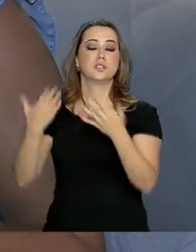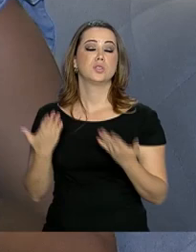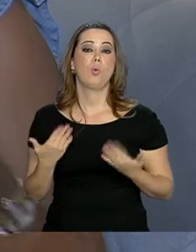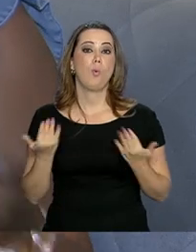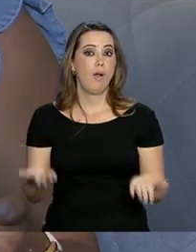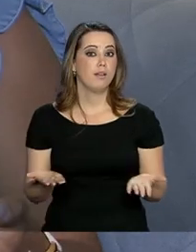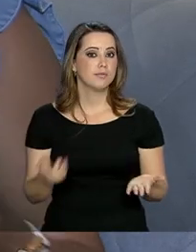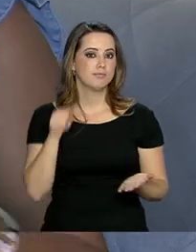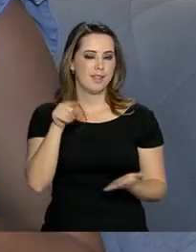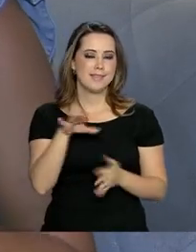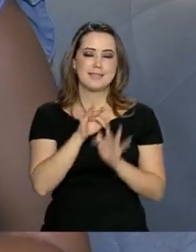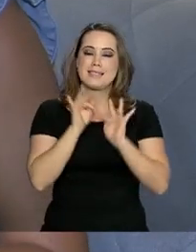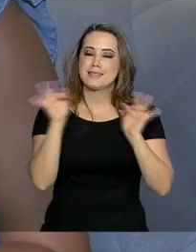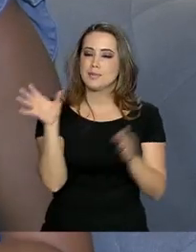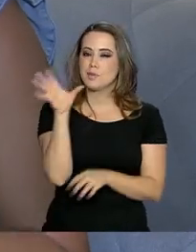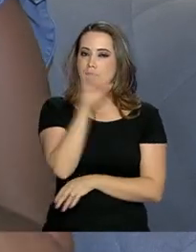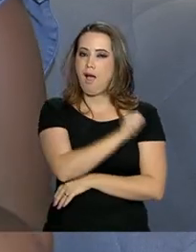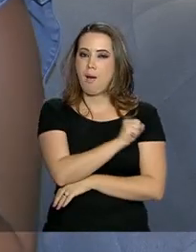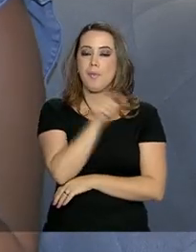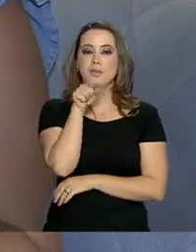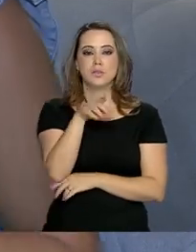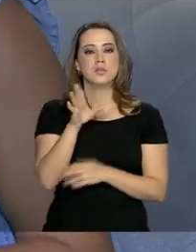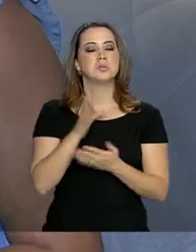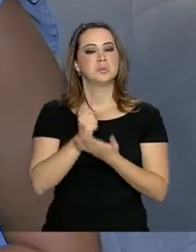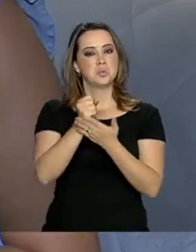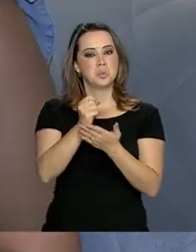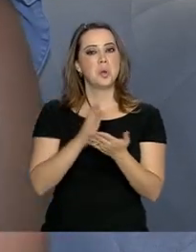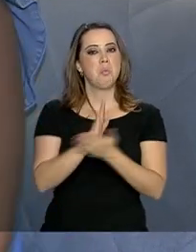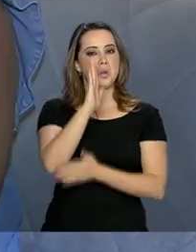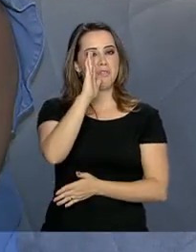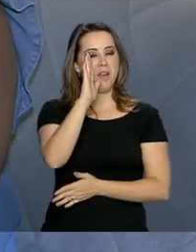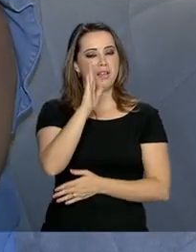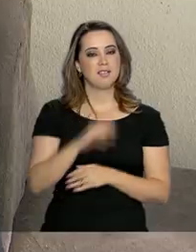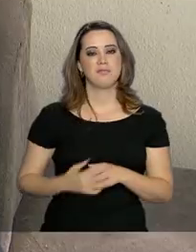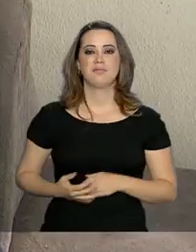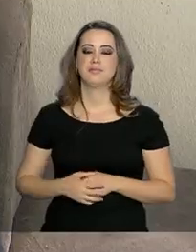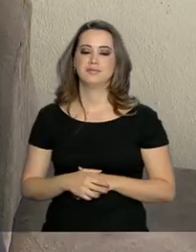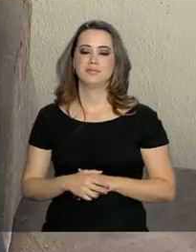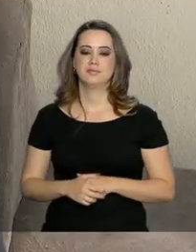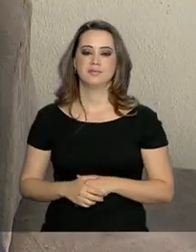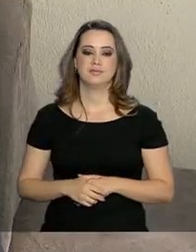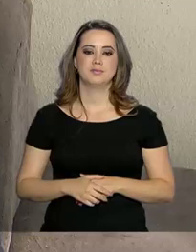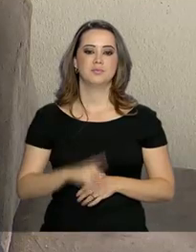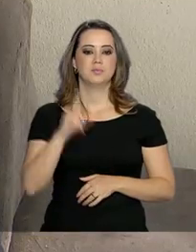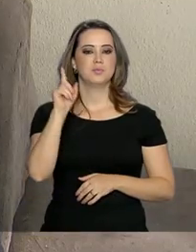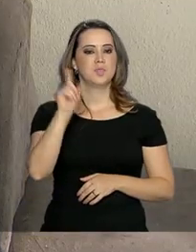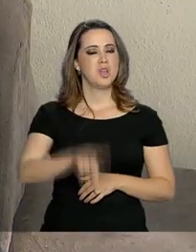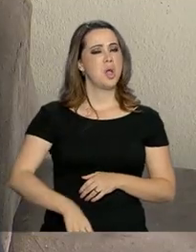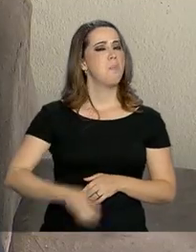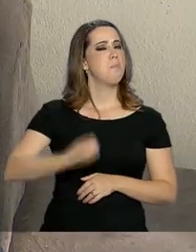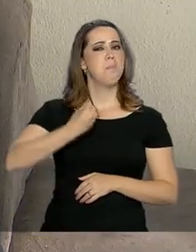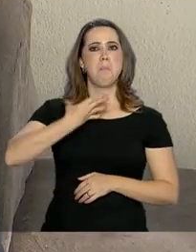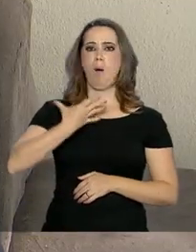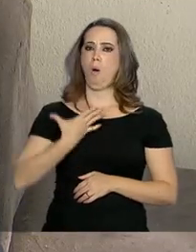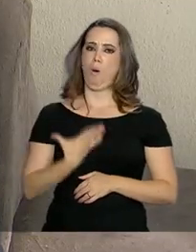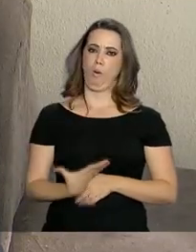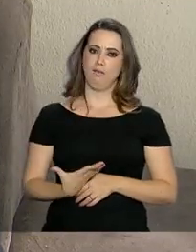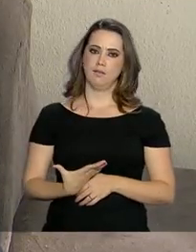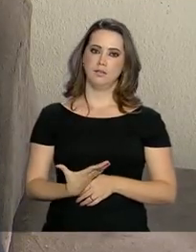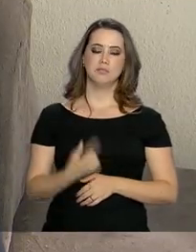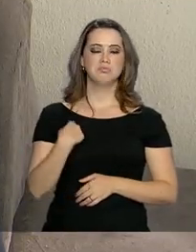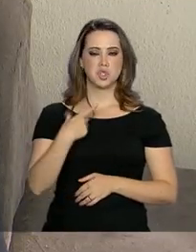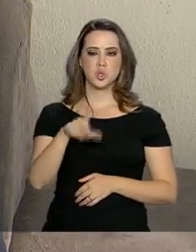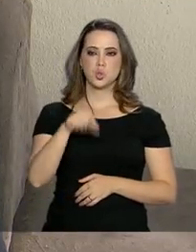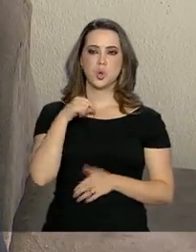curso. É simples, é rápido e está super aprovado pelo João. Eu achei que é uma boa forma de a gente conseguir